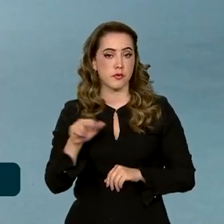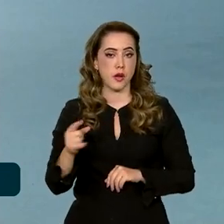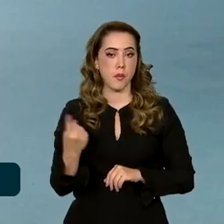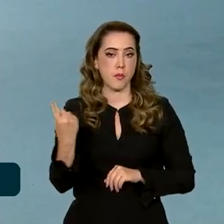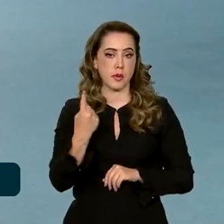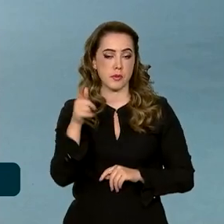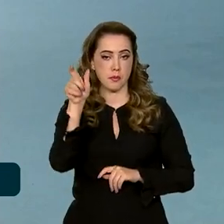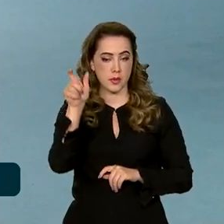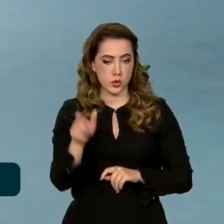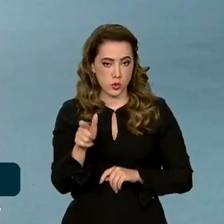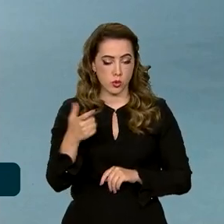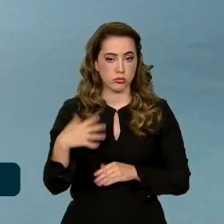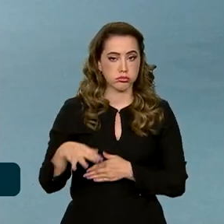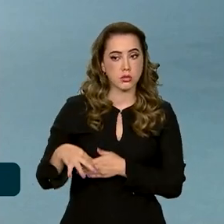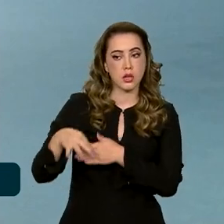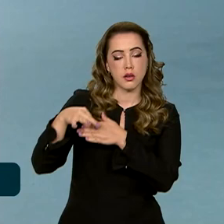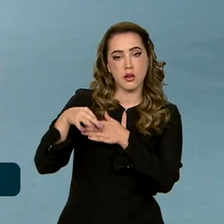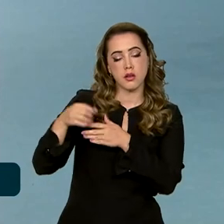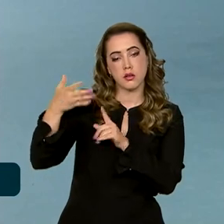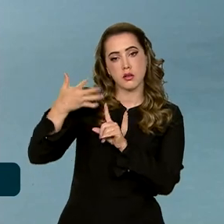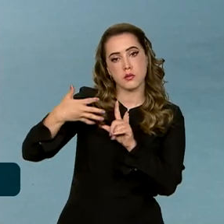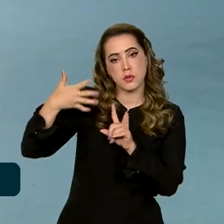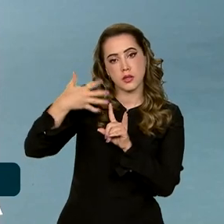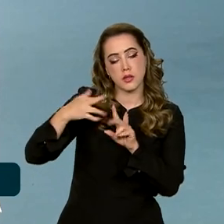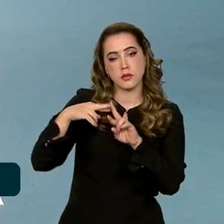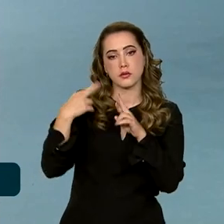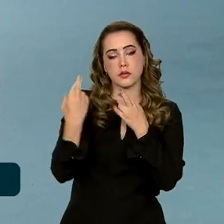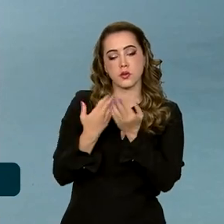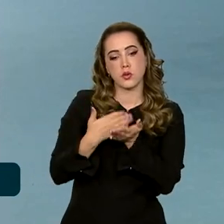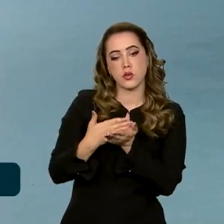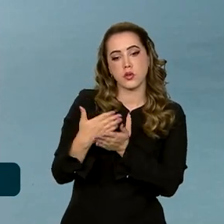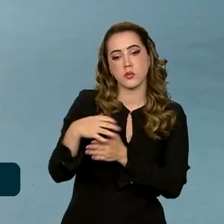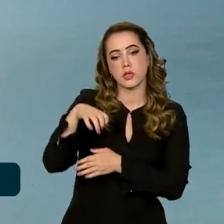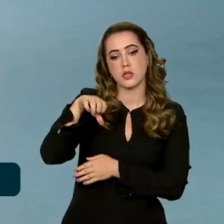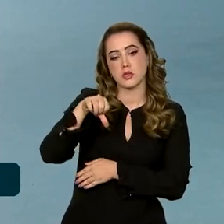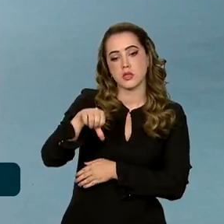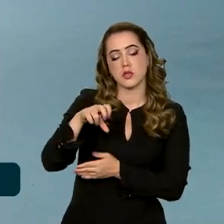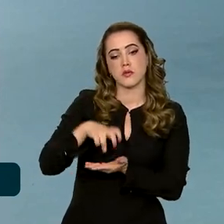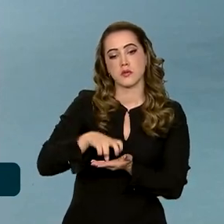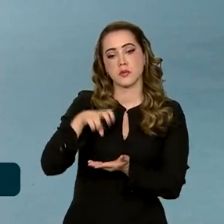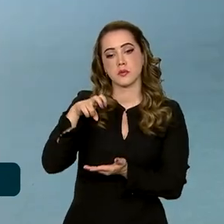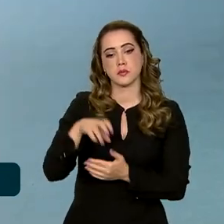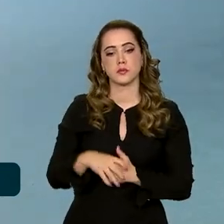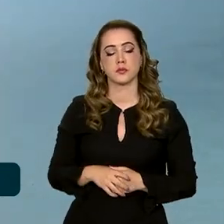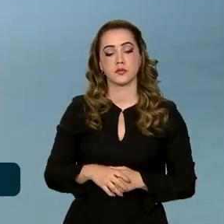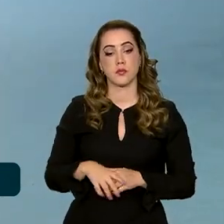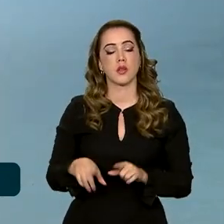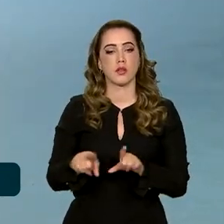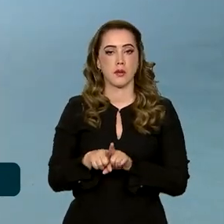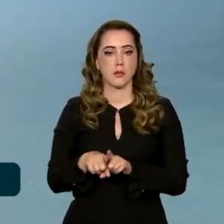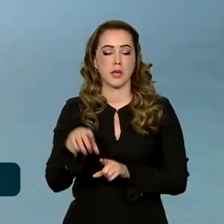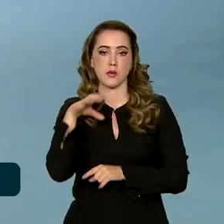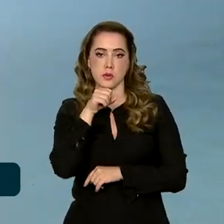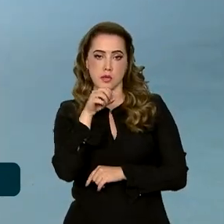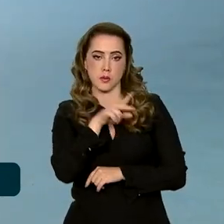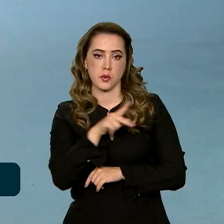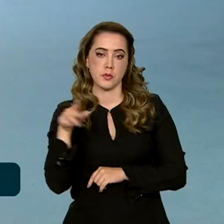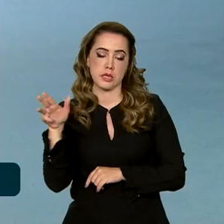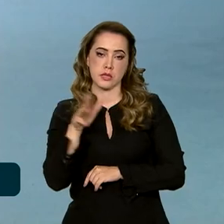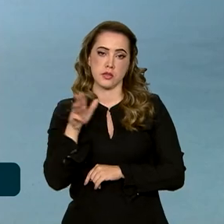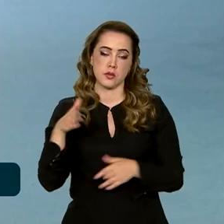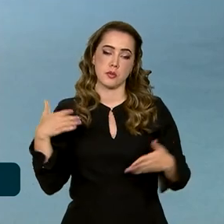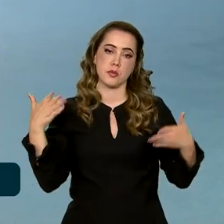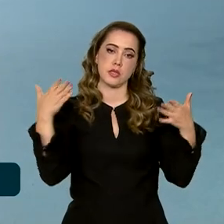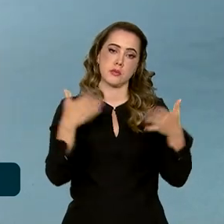primeiro chefe de Estado a falar na reunião, que deve começar às 9h da manhã. Ainda no sábado, o presidente Lula